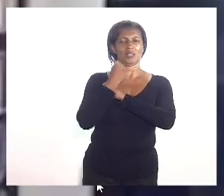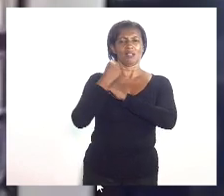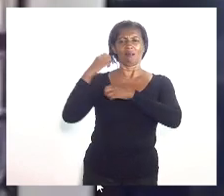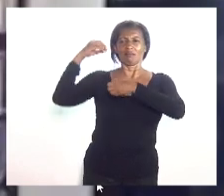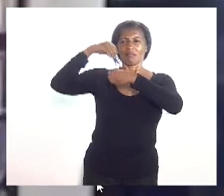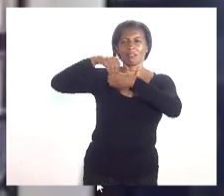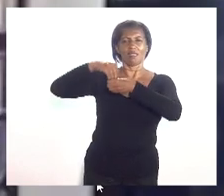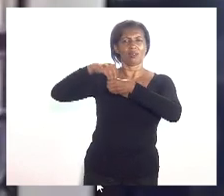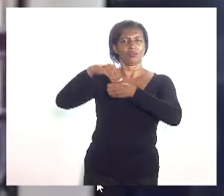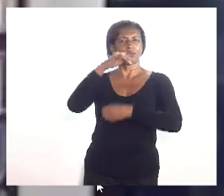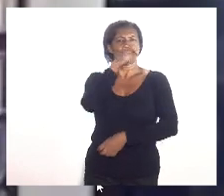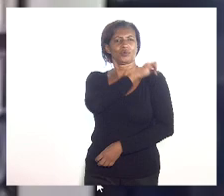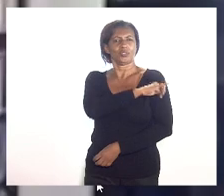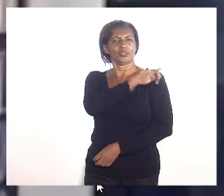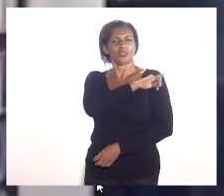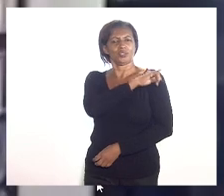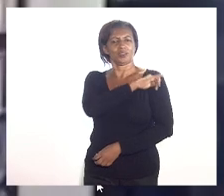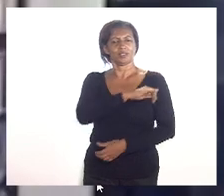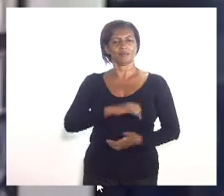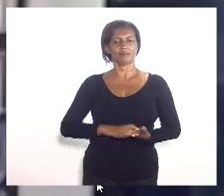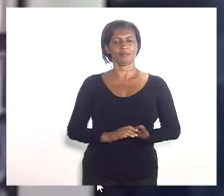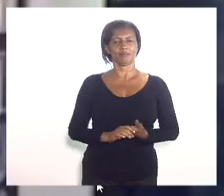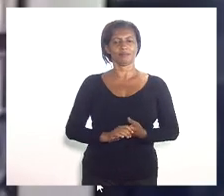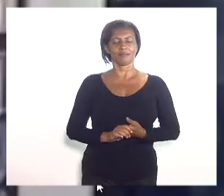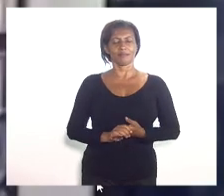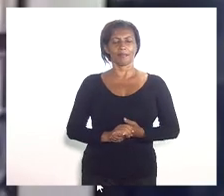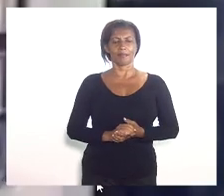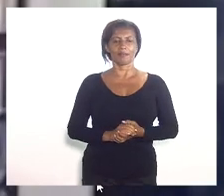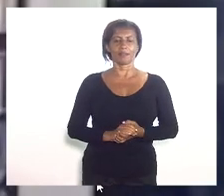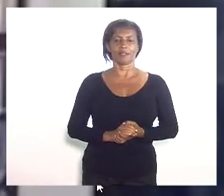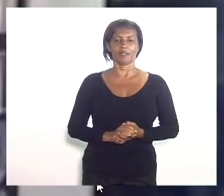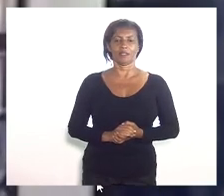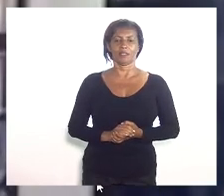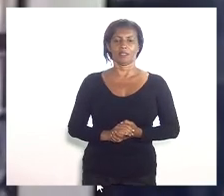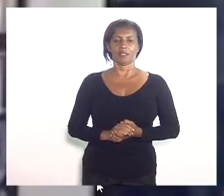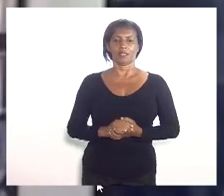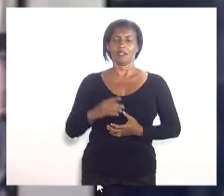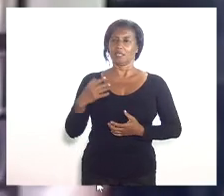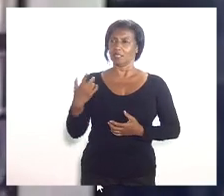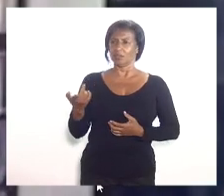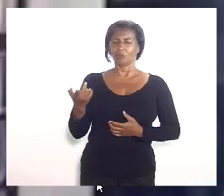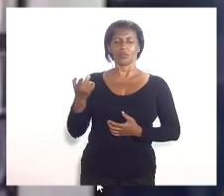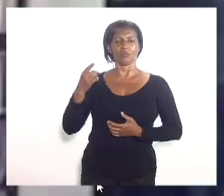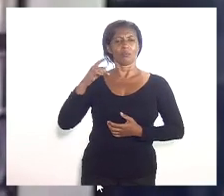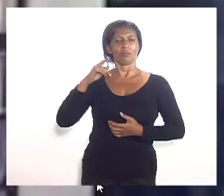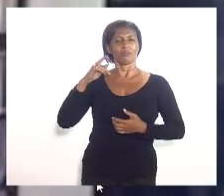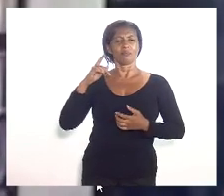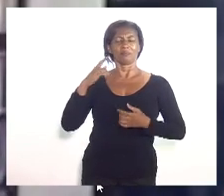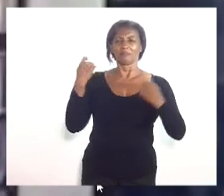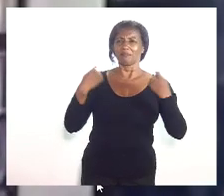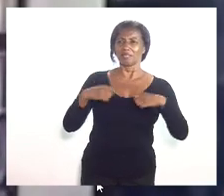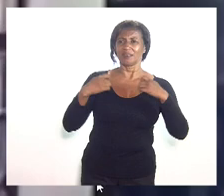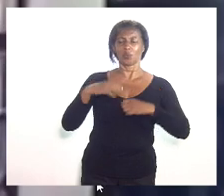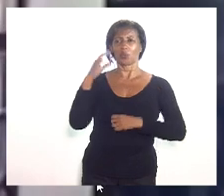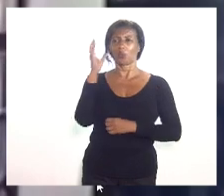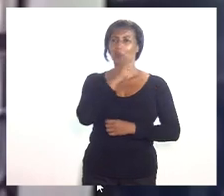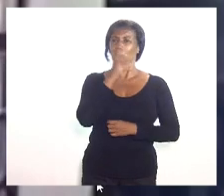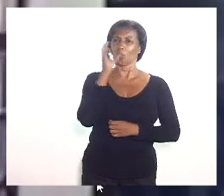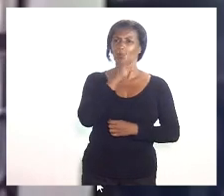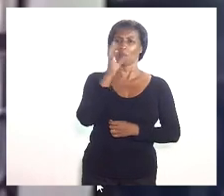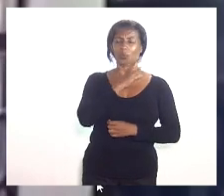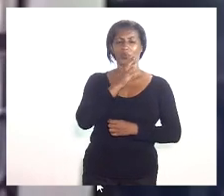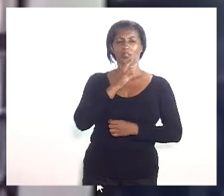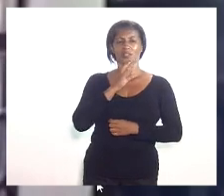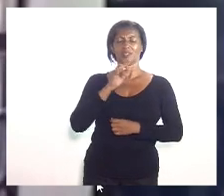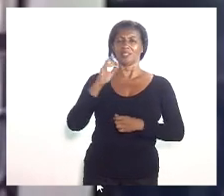do estado do Rio de Janeiro, quer dizer, isso daí tem que ter uma providência que